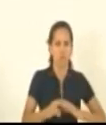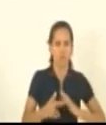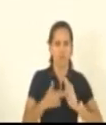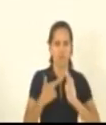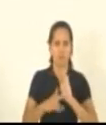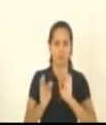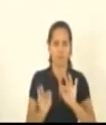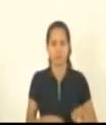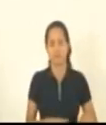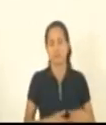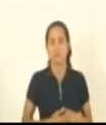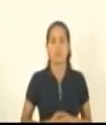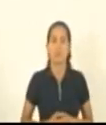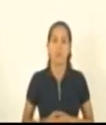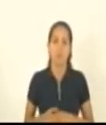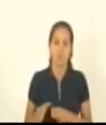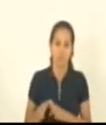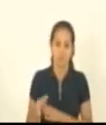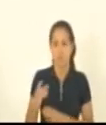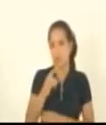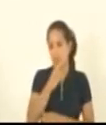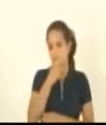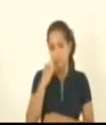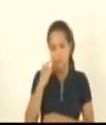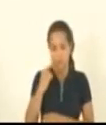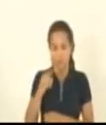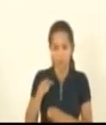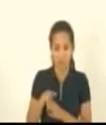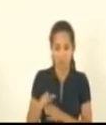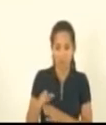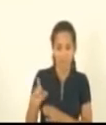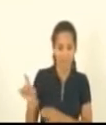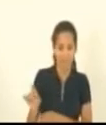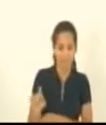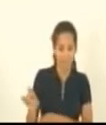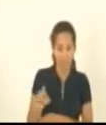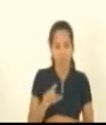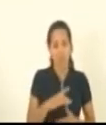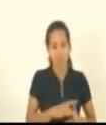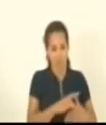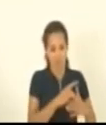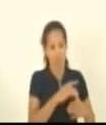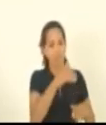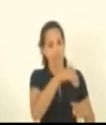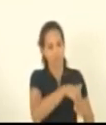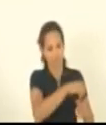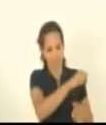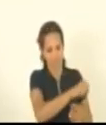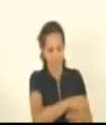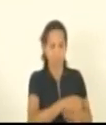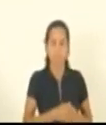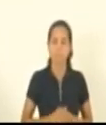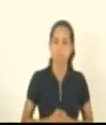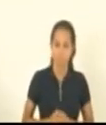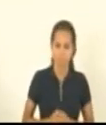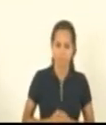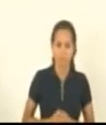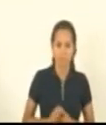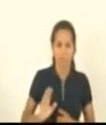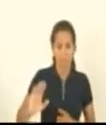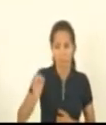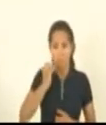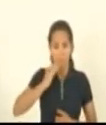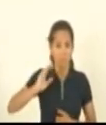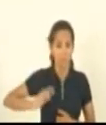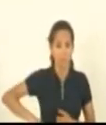Deputado Capitão Assunção, orienta a voto não. Líder do governo, orienta a voto sim. Pela ordem, seu presidente. É até interessante isso. Como